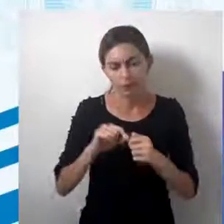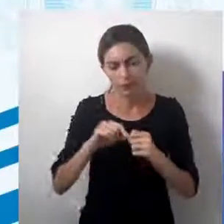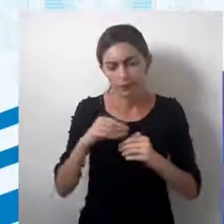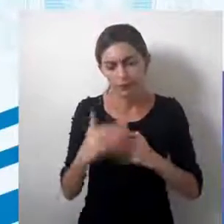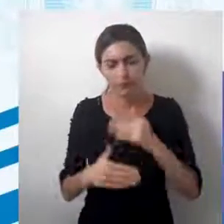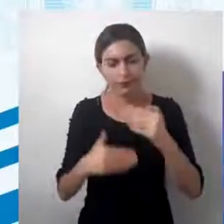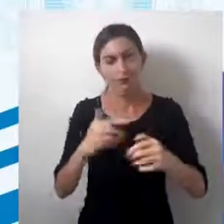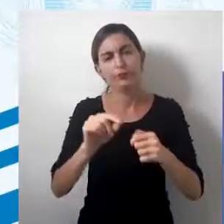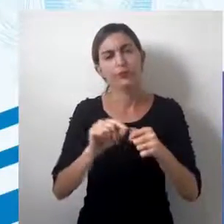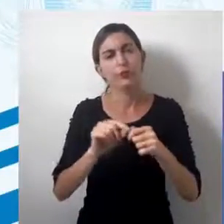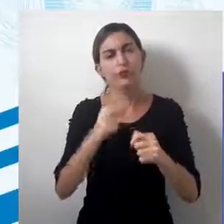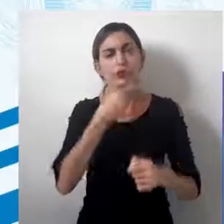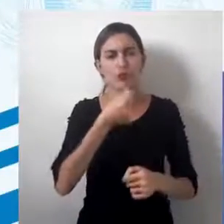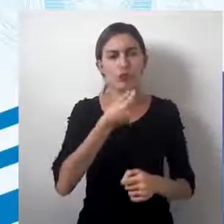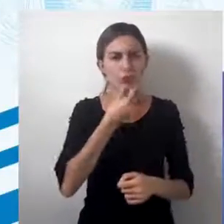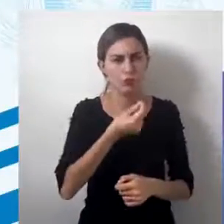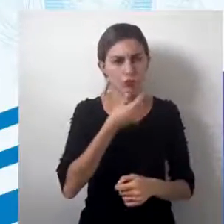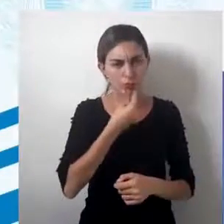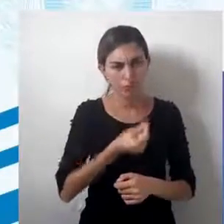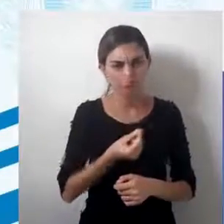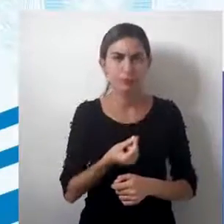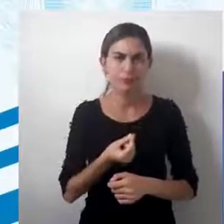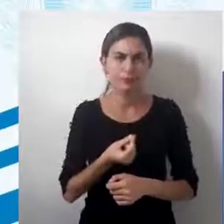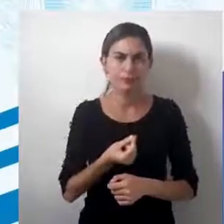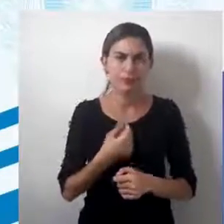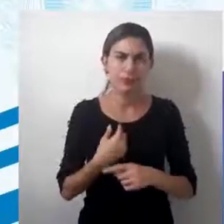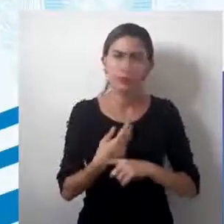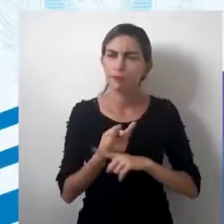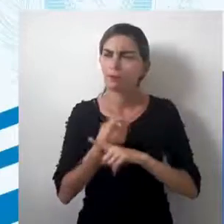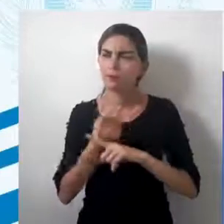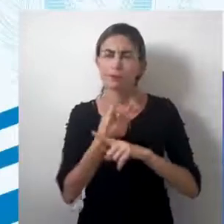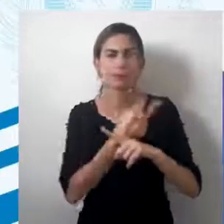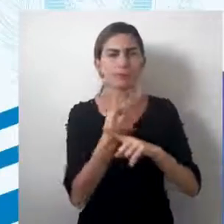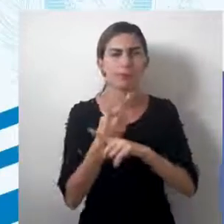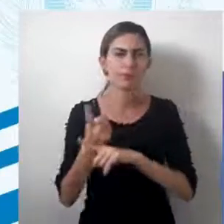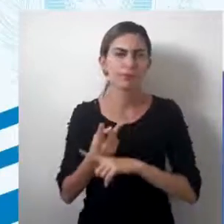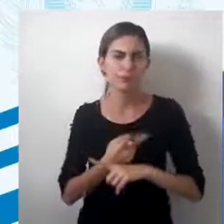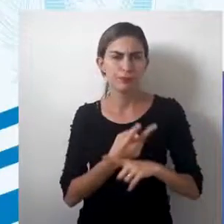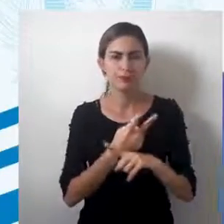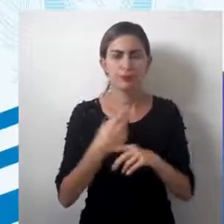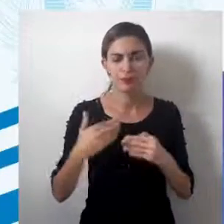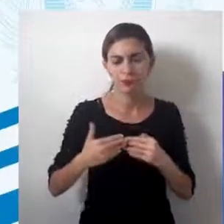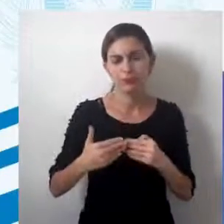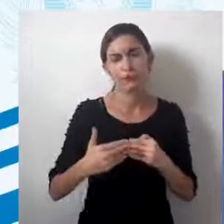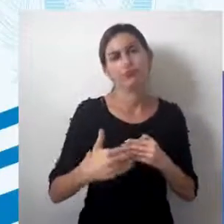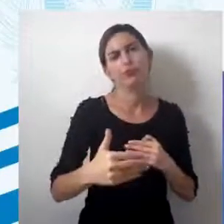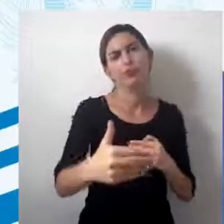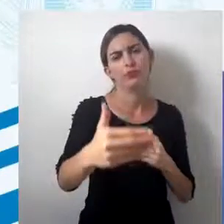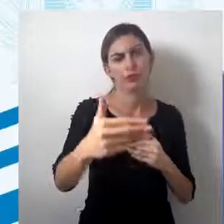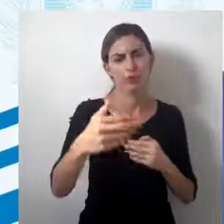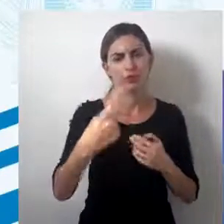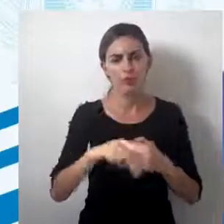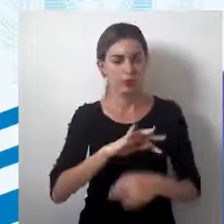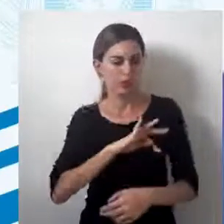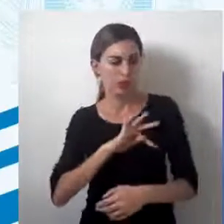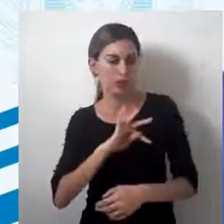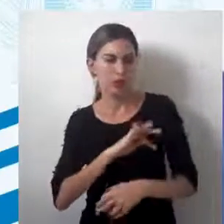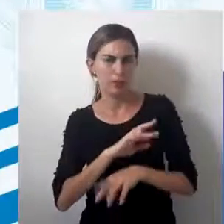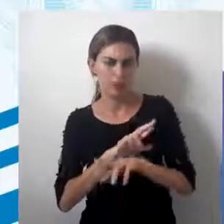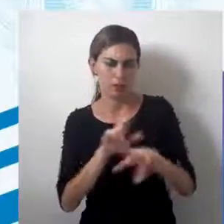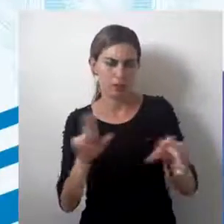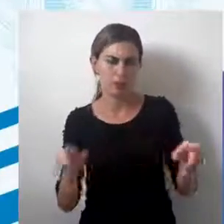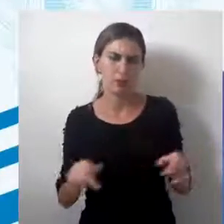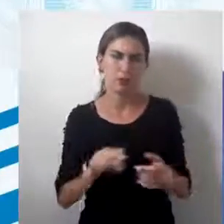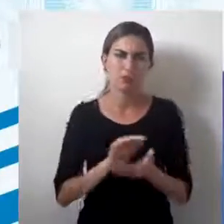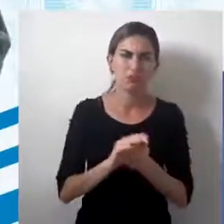fazendo com que o homem fosse buscando, a partir de suas técnicas